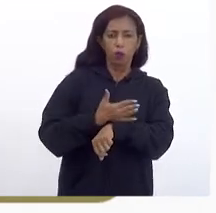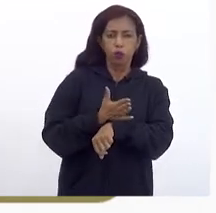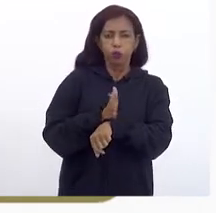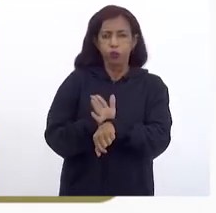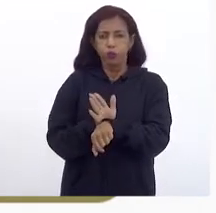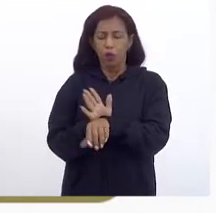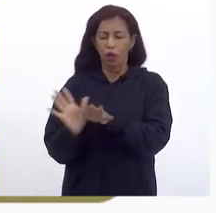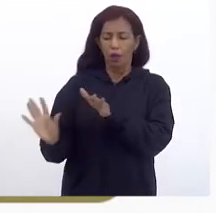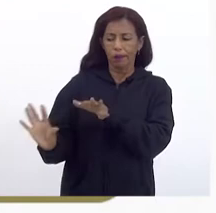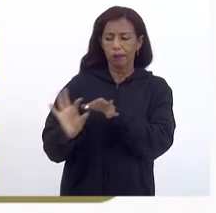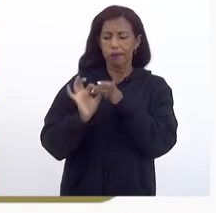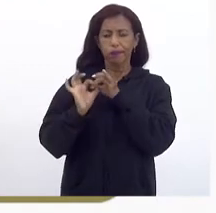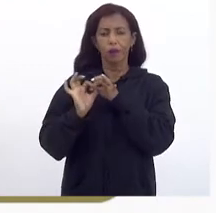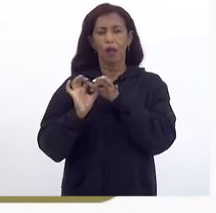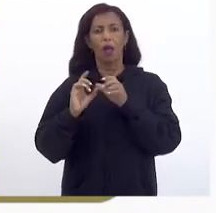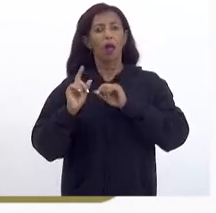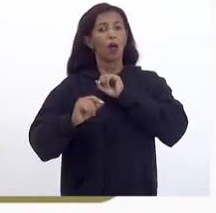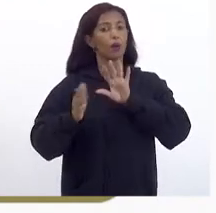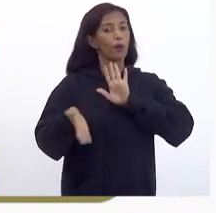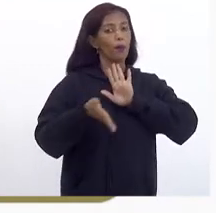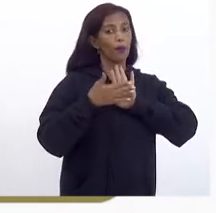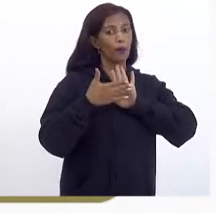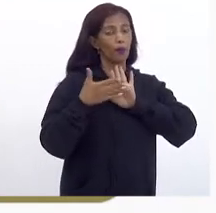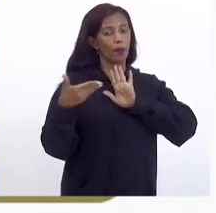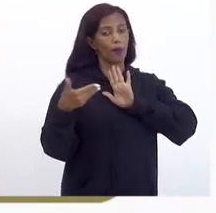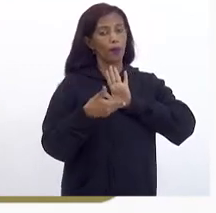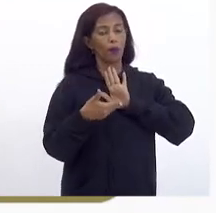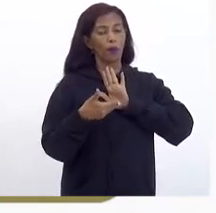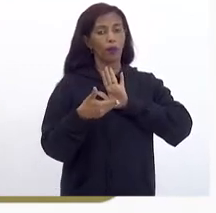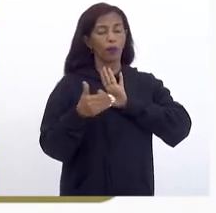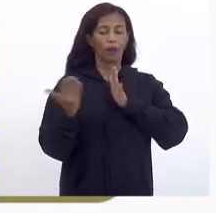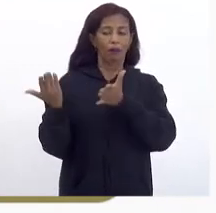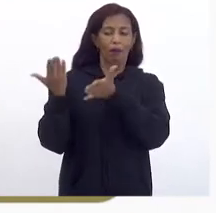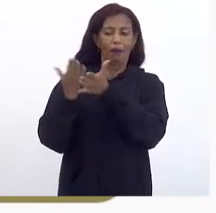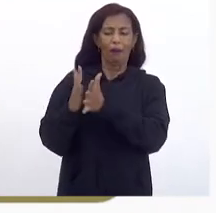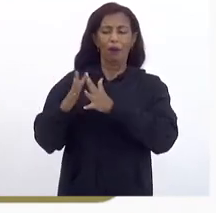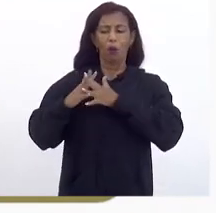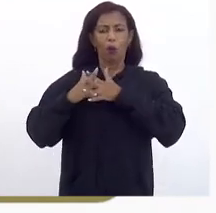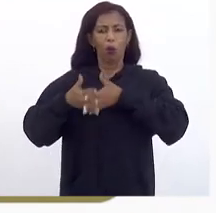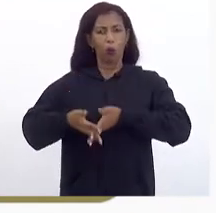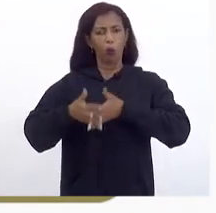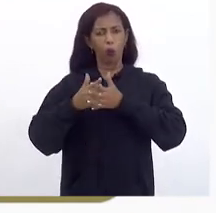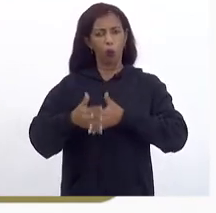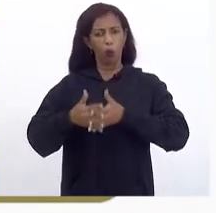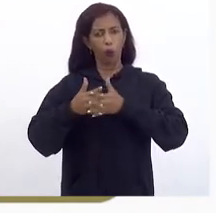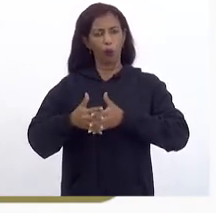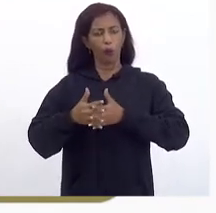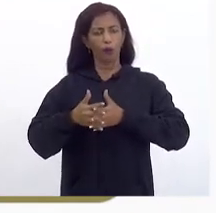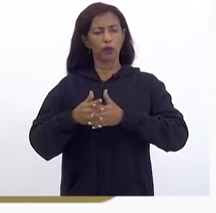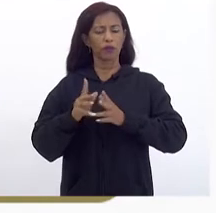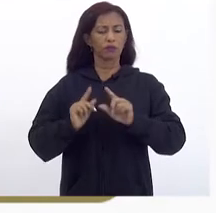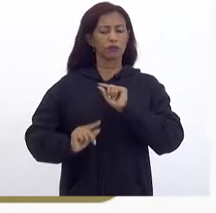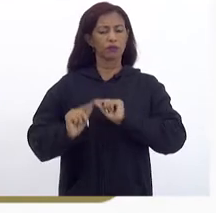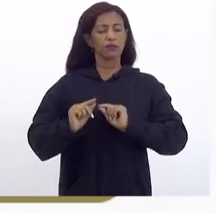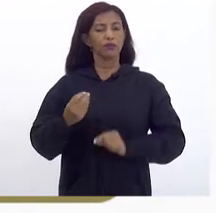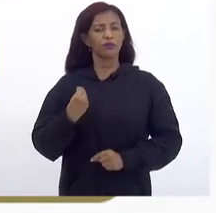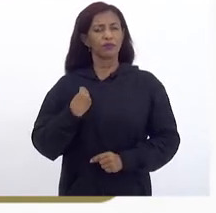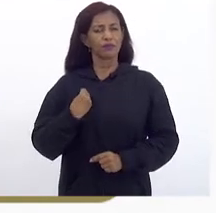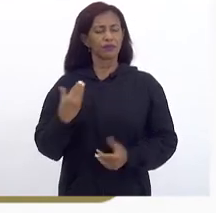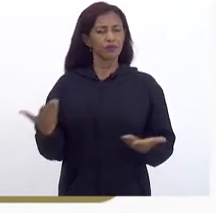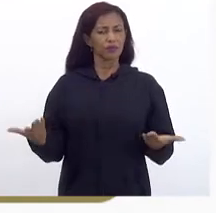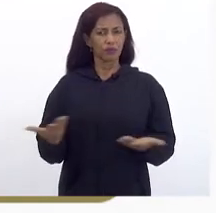aderente Àquilo que a gente se colocou E acabar um pouco Dessa confusão Que a gente vive hoje